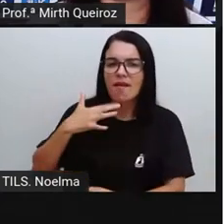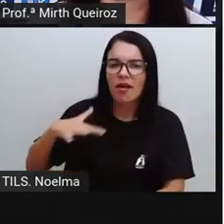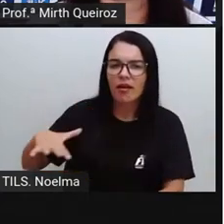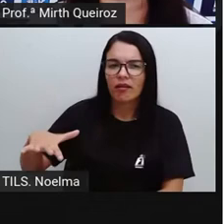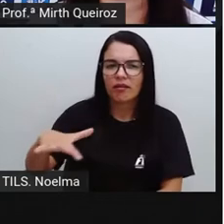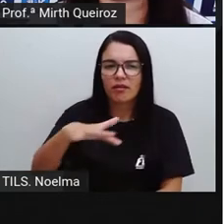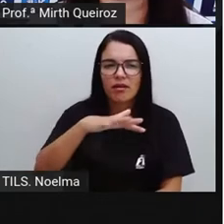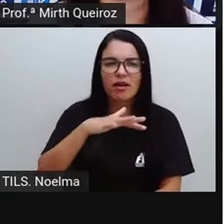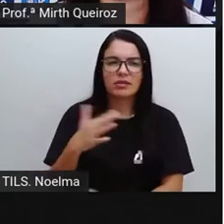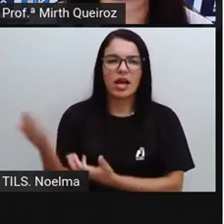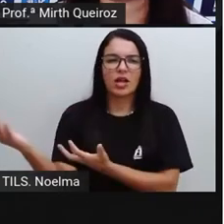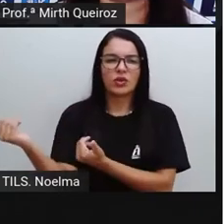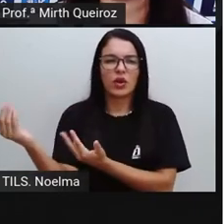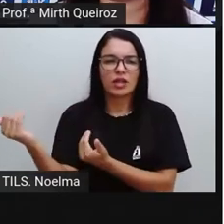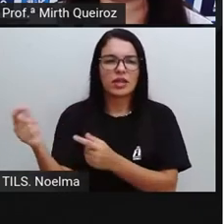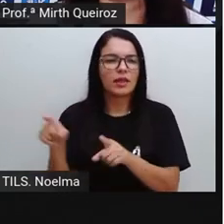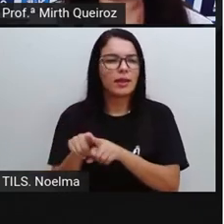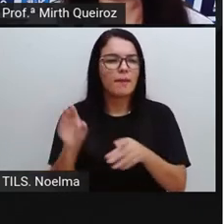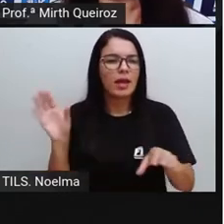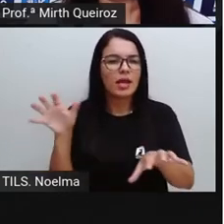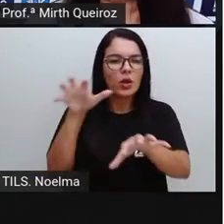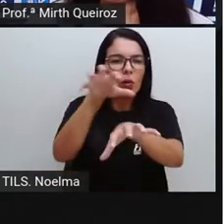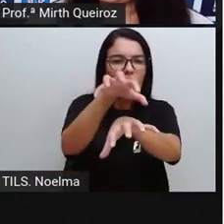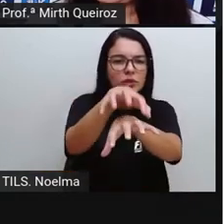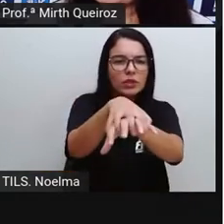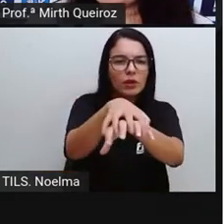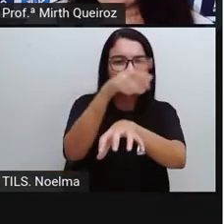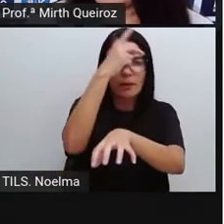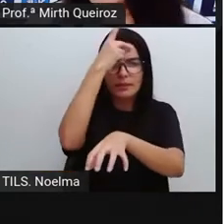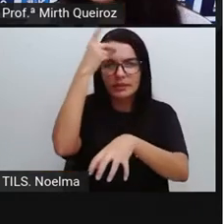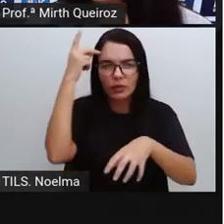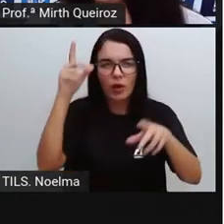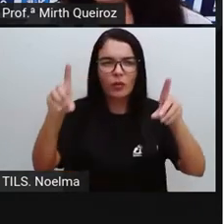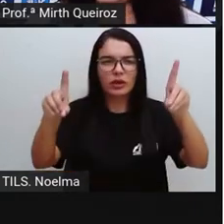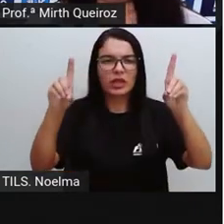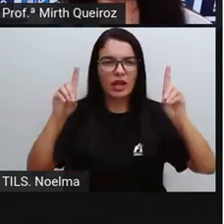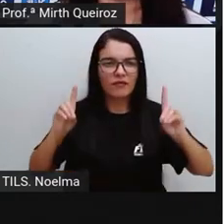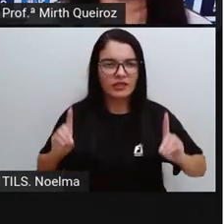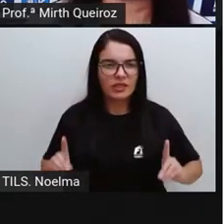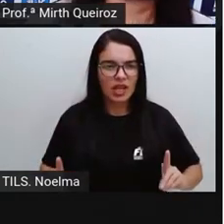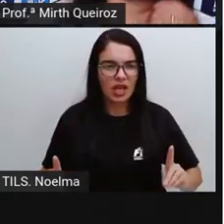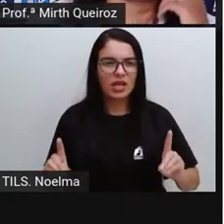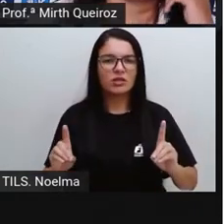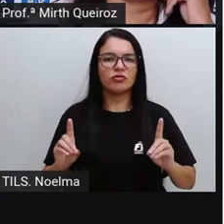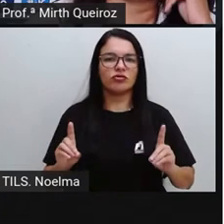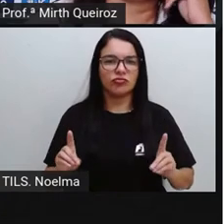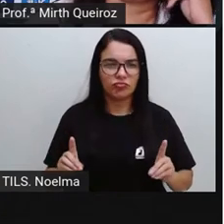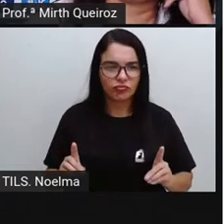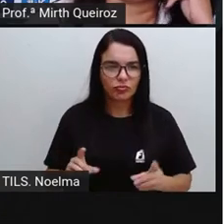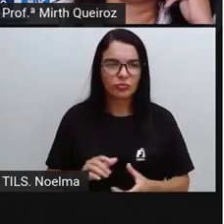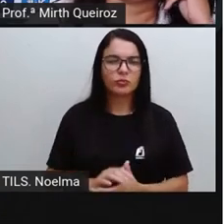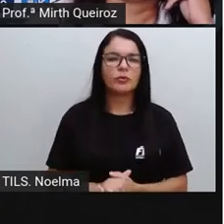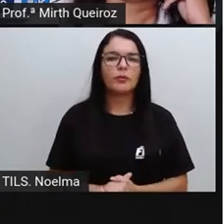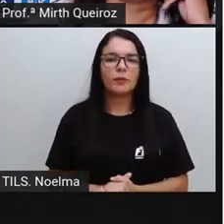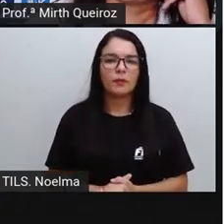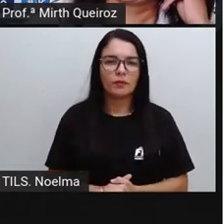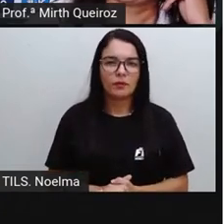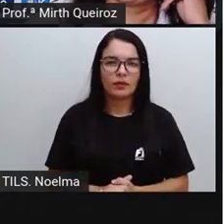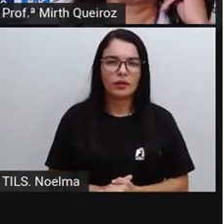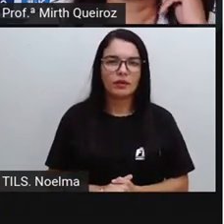pessoas Com necessidades especiais Ou deficientes Que a gente utiliza Mais esse termo